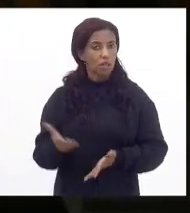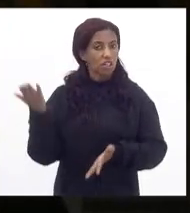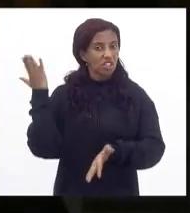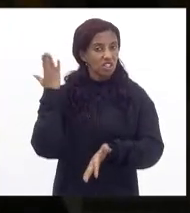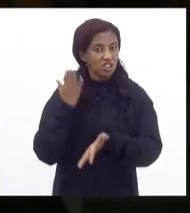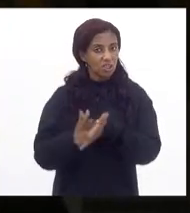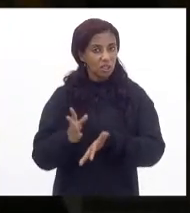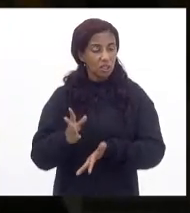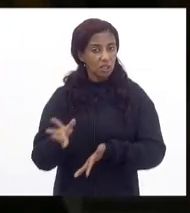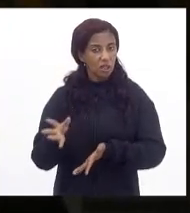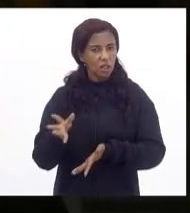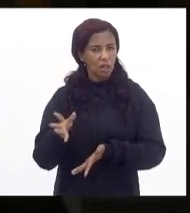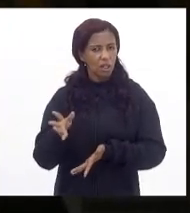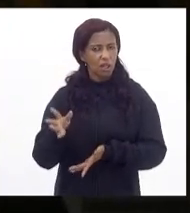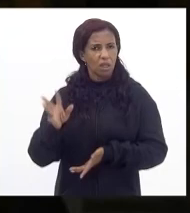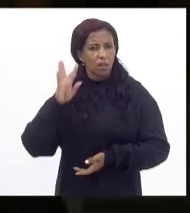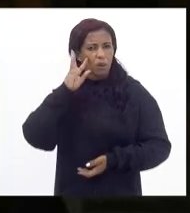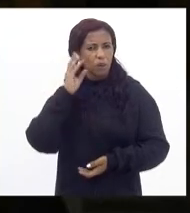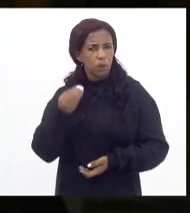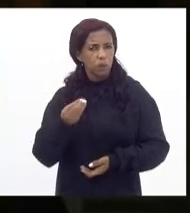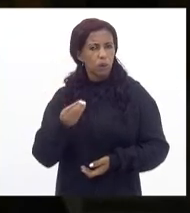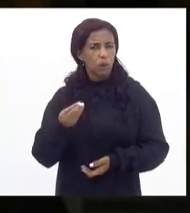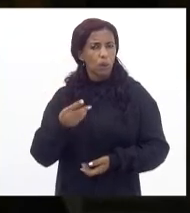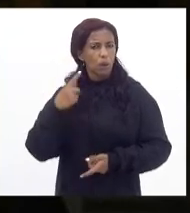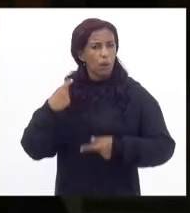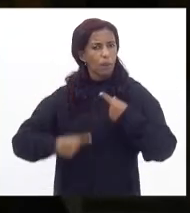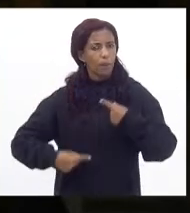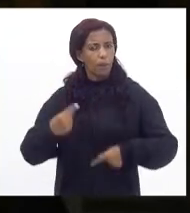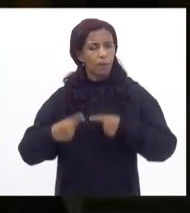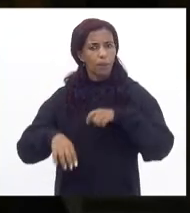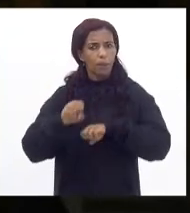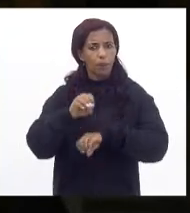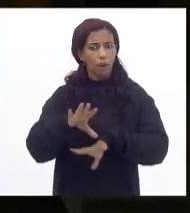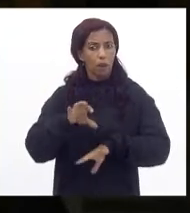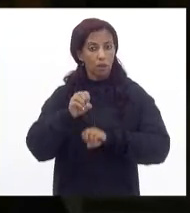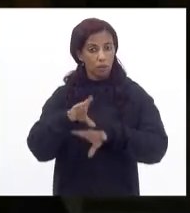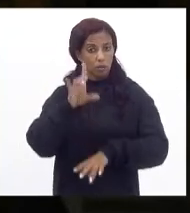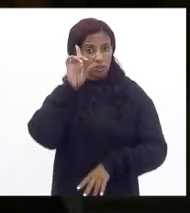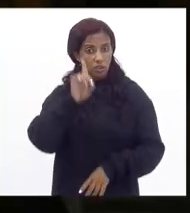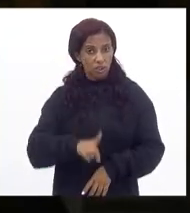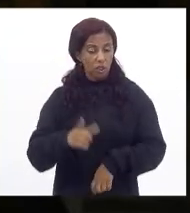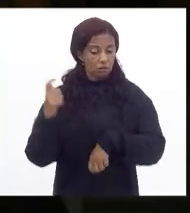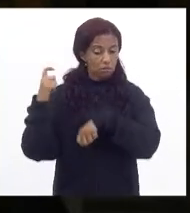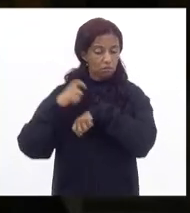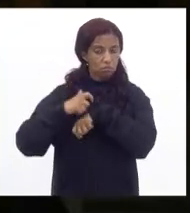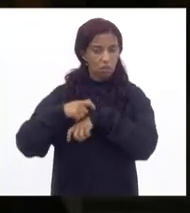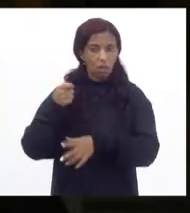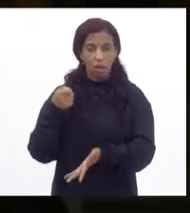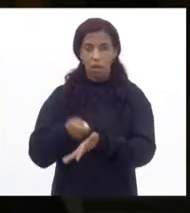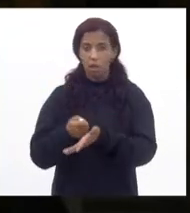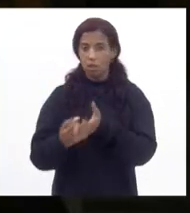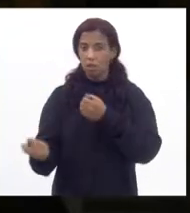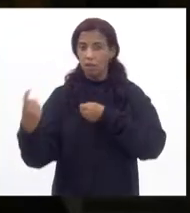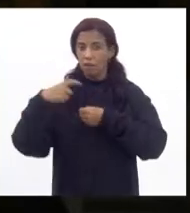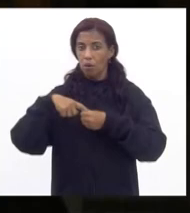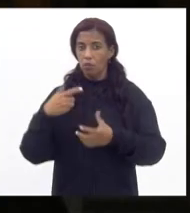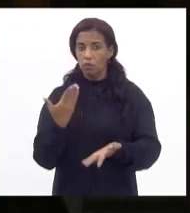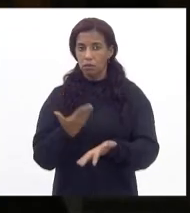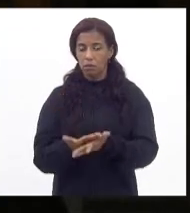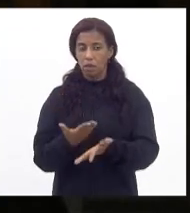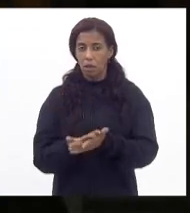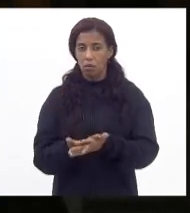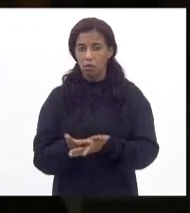improviso com as políticas educacionais educação é direito e nesse momento garantir a retomada das atividades